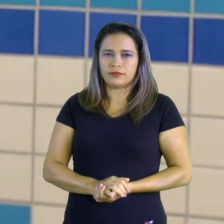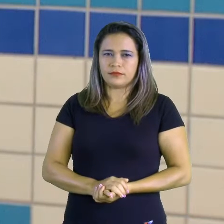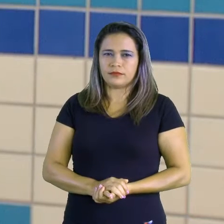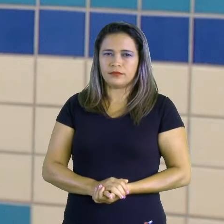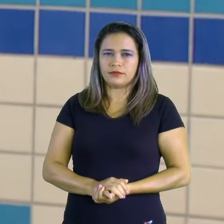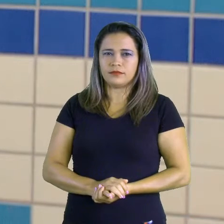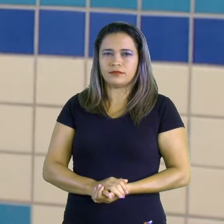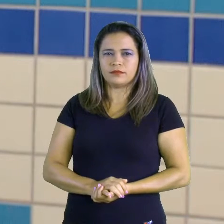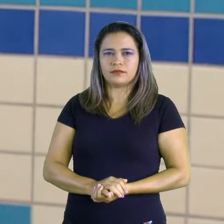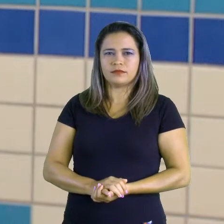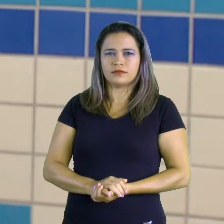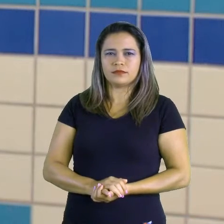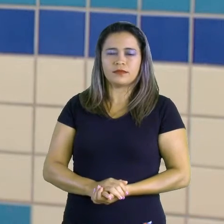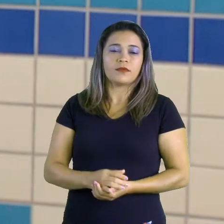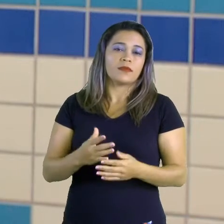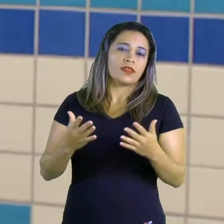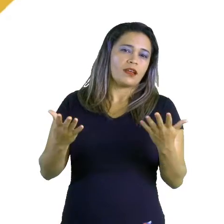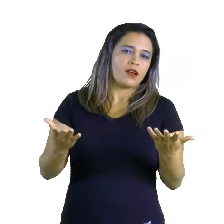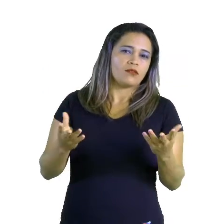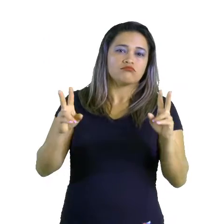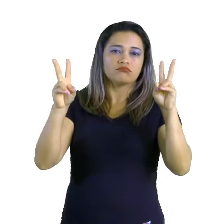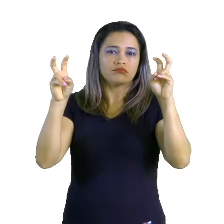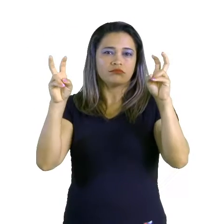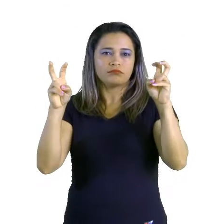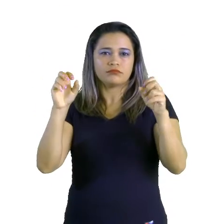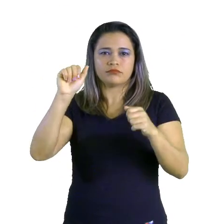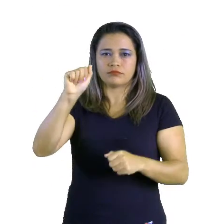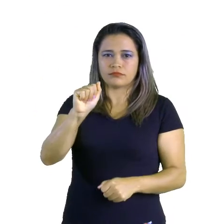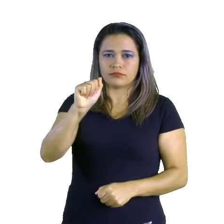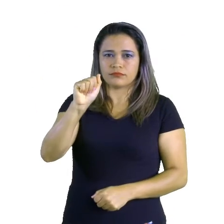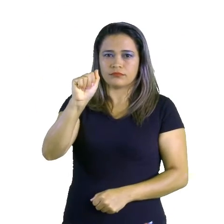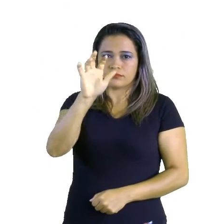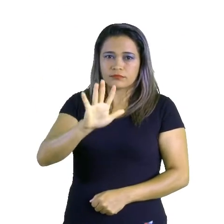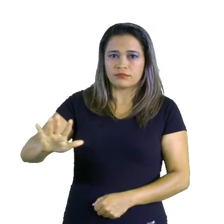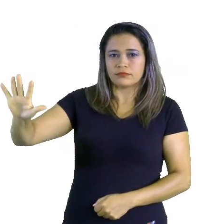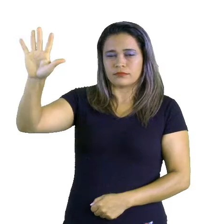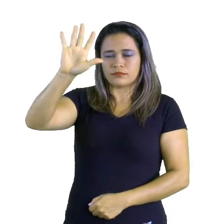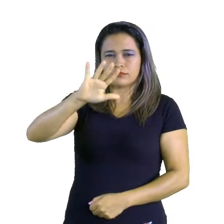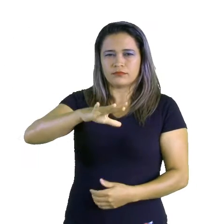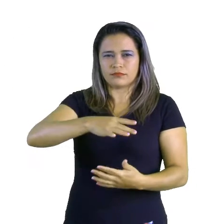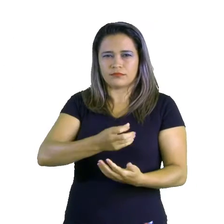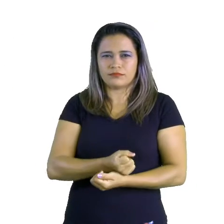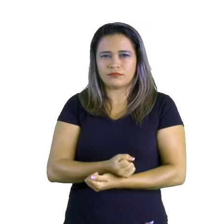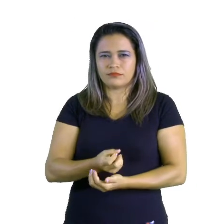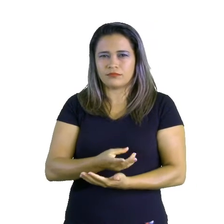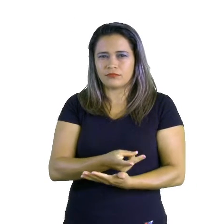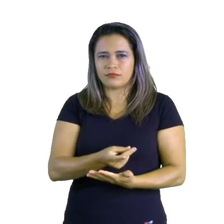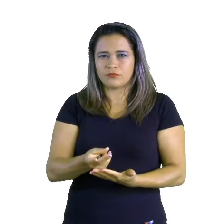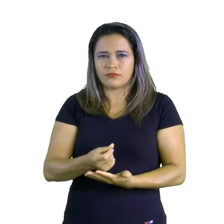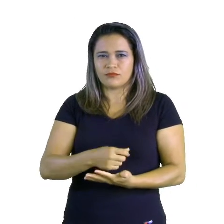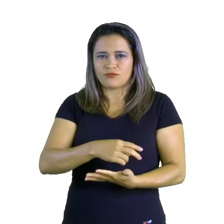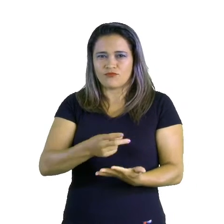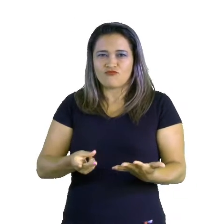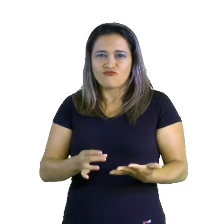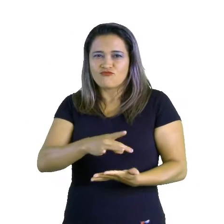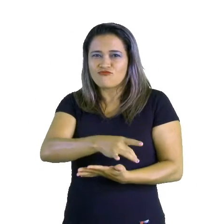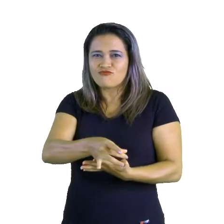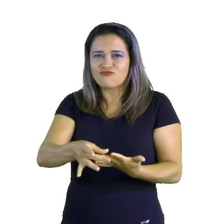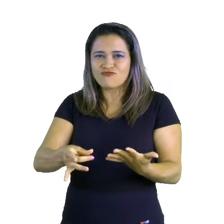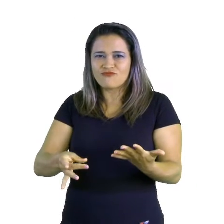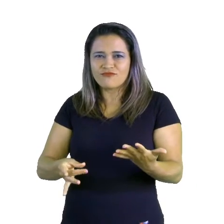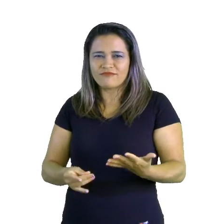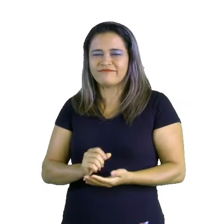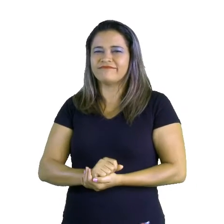educação Palmas, será sobre a Ásia, os aspectos físicos da Ásia e as diferenças.